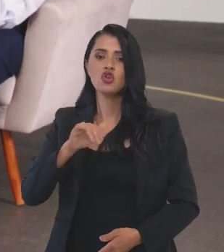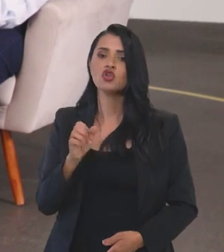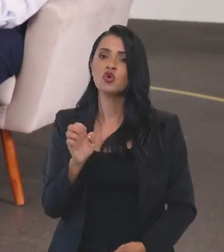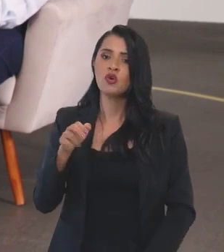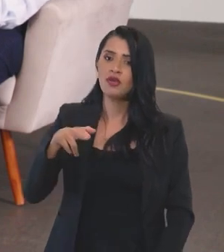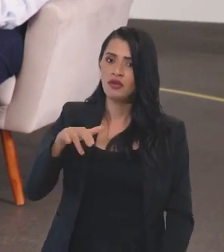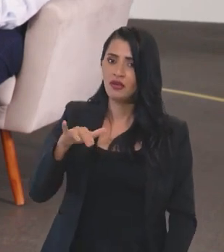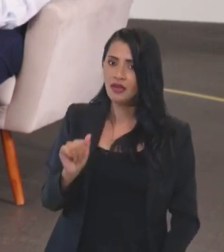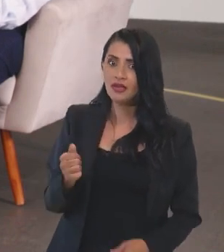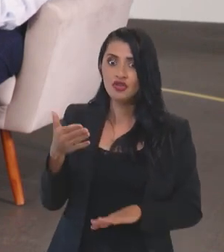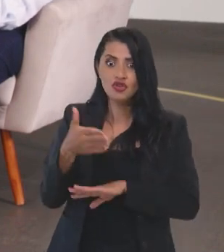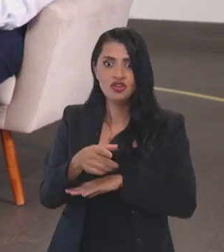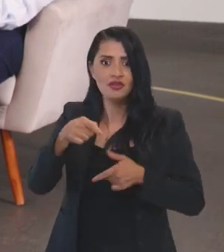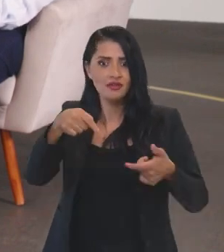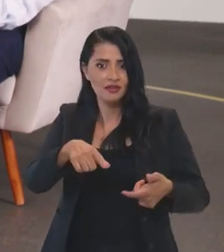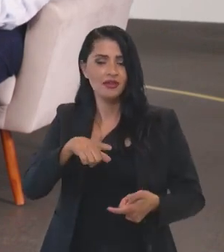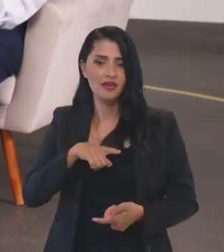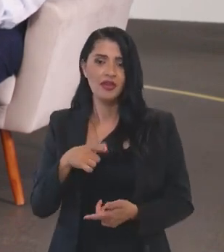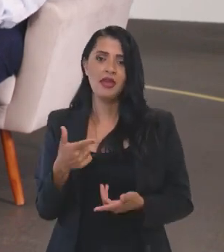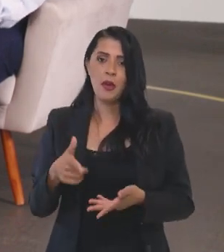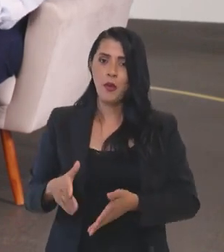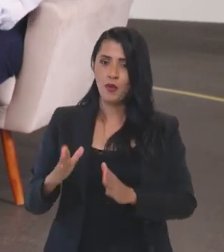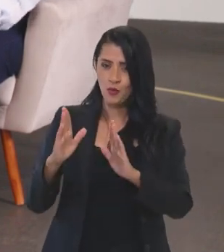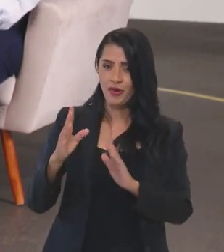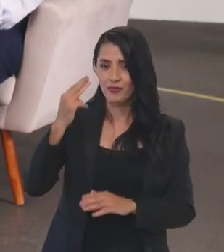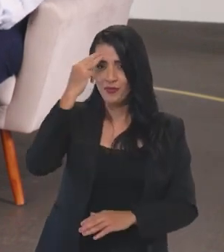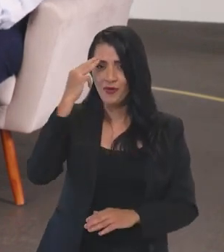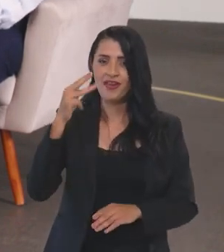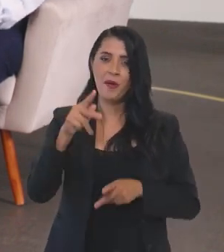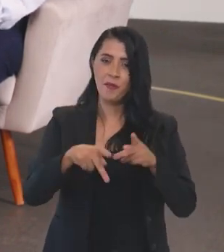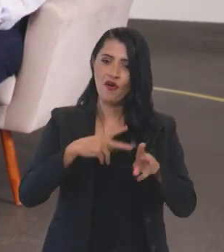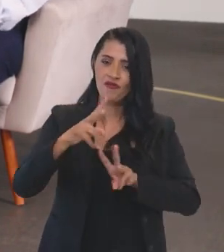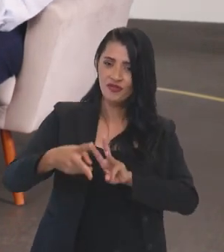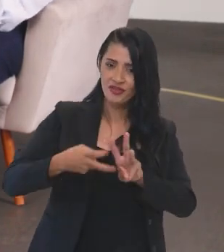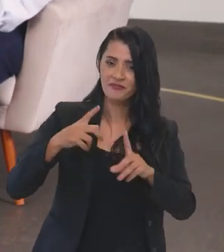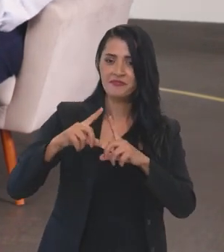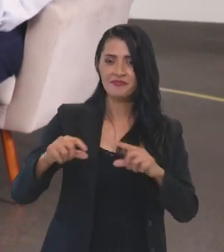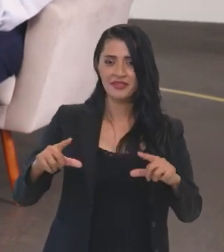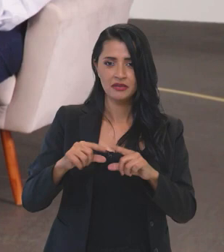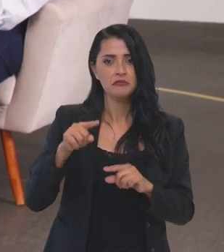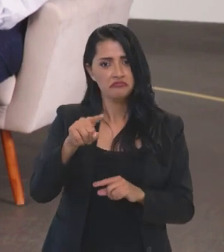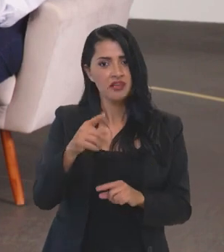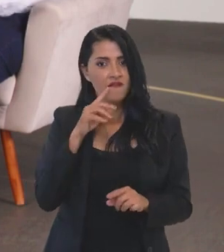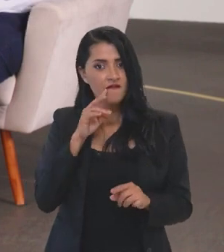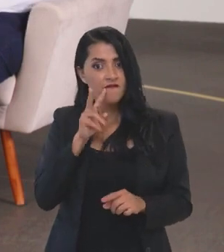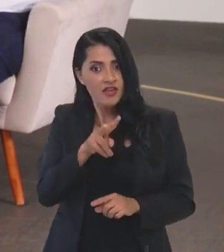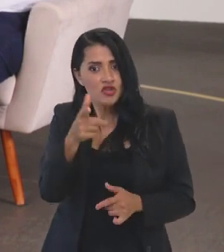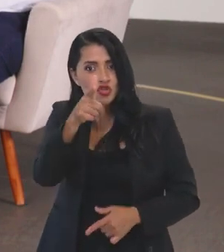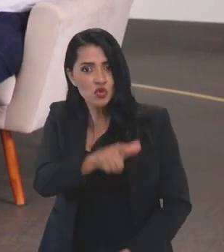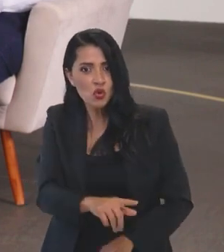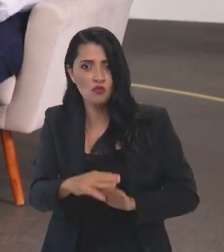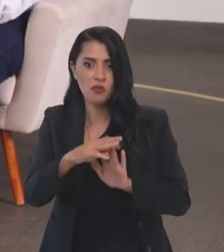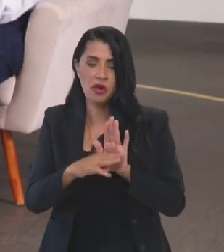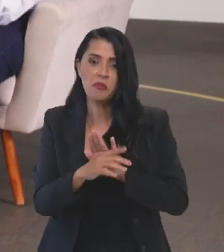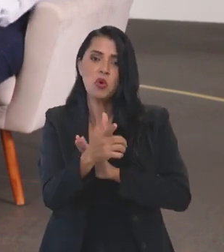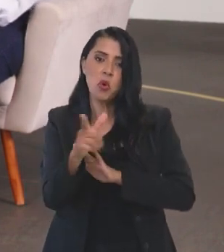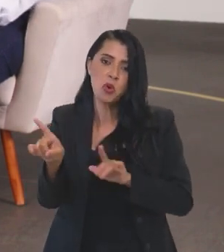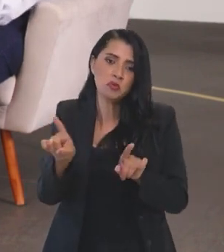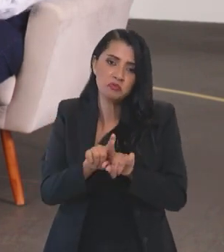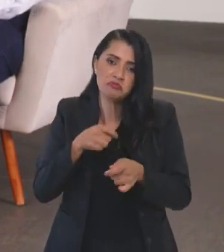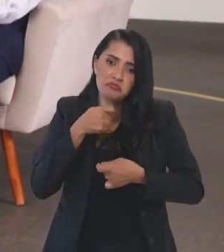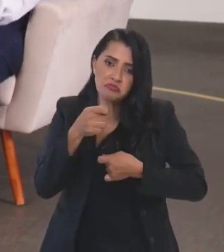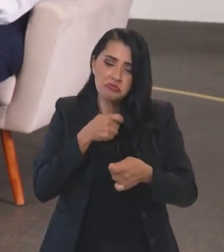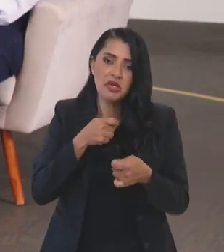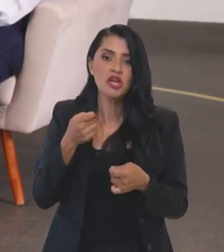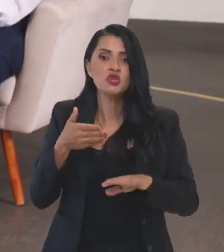presidente da FUNAI, Joênia Wapsuna, direto aqui do Memorial dos Povos Indígenas em Brasília. Se você quiser rever esse programa